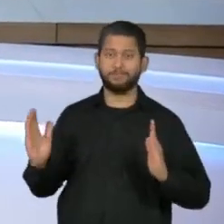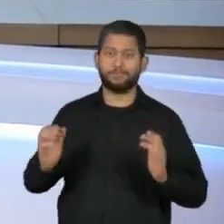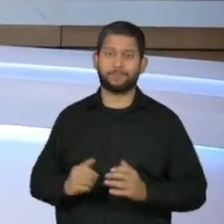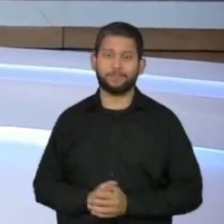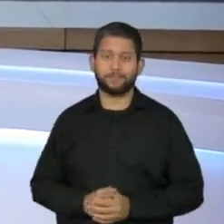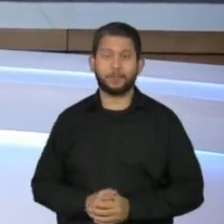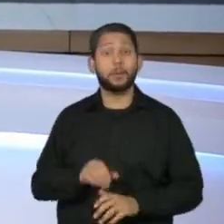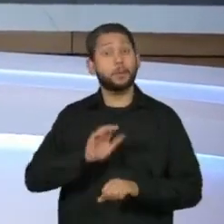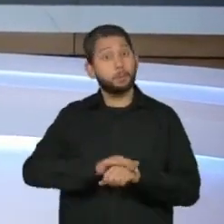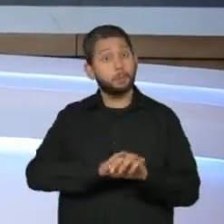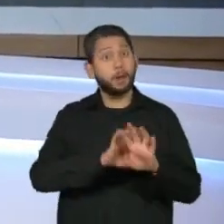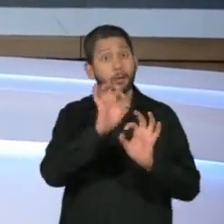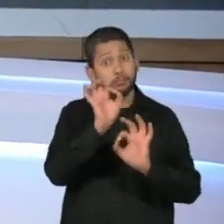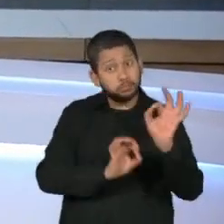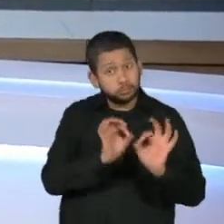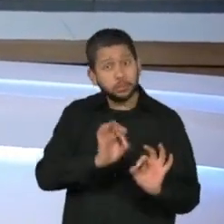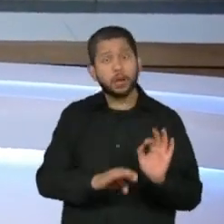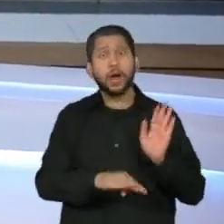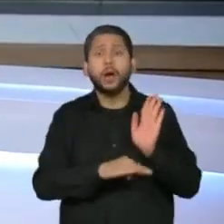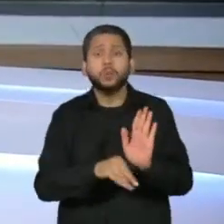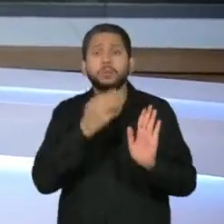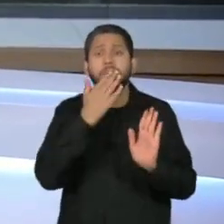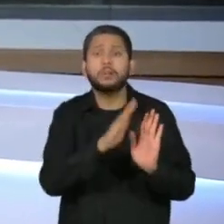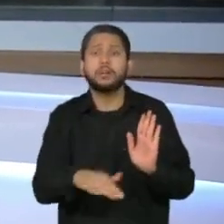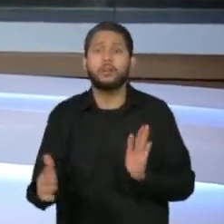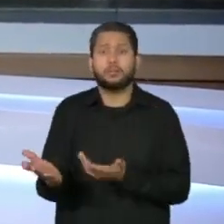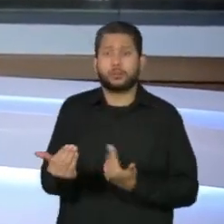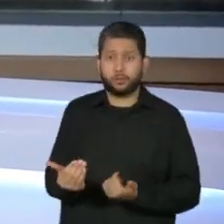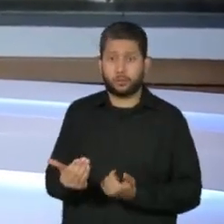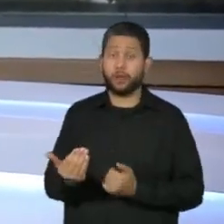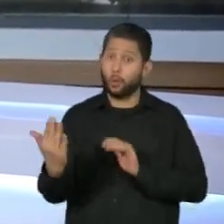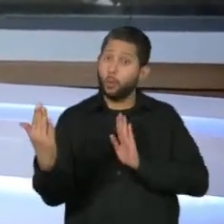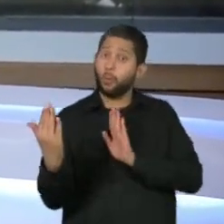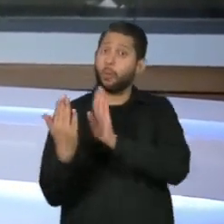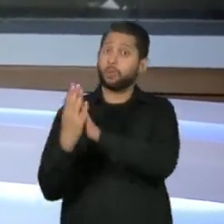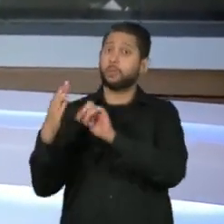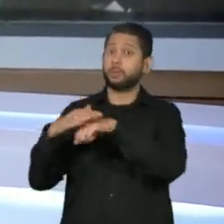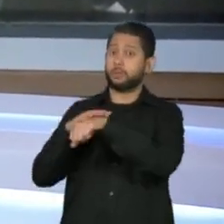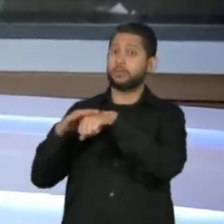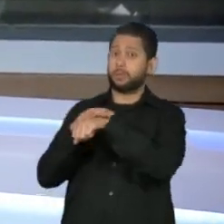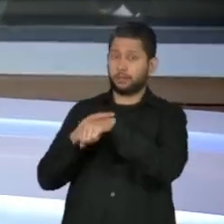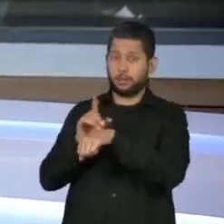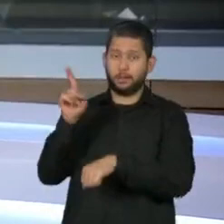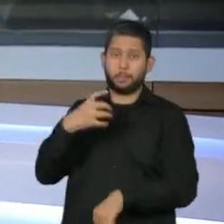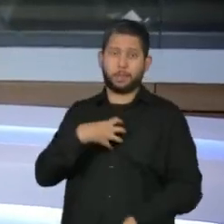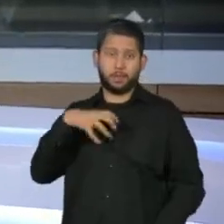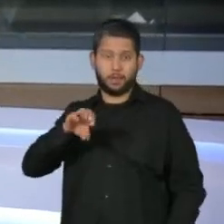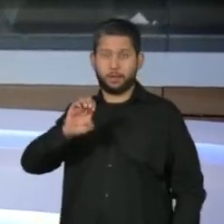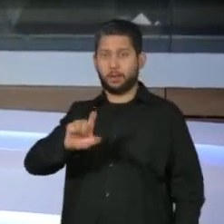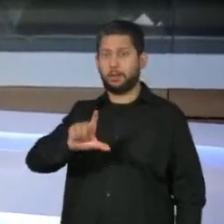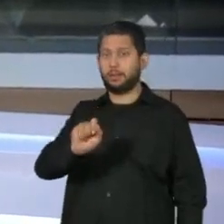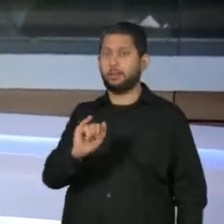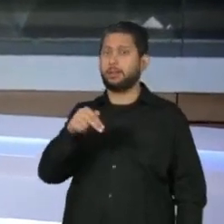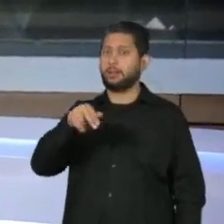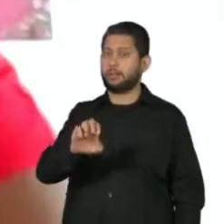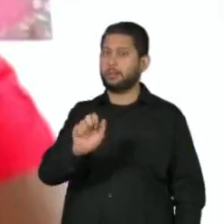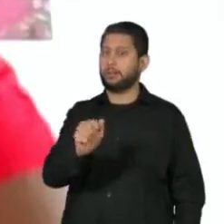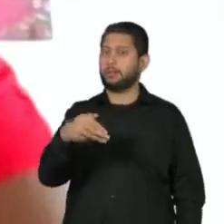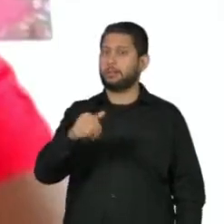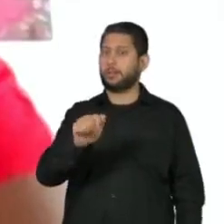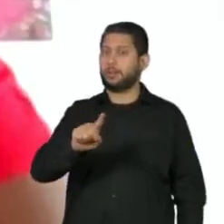Internacional atua na proteção à infância e sobre isso eu conversei com a porta-voz da instituição na Bahia, Helene Amazonas.